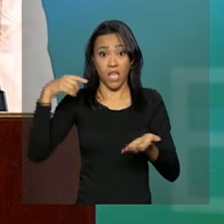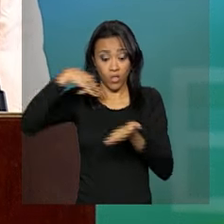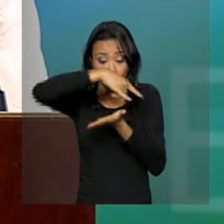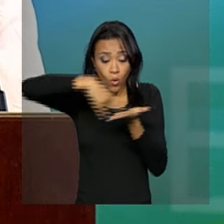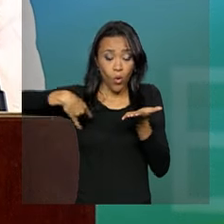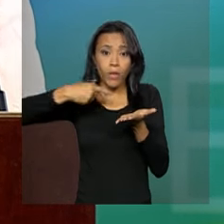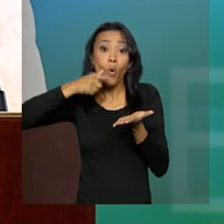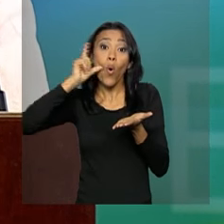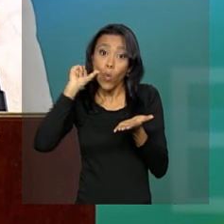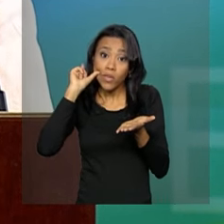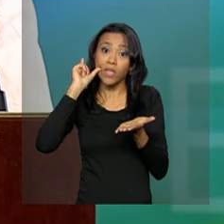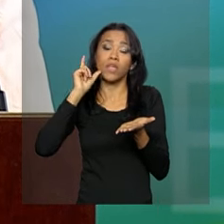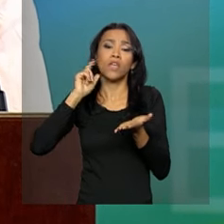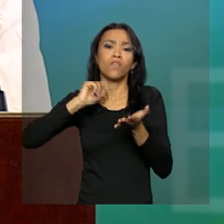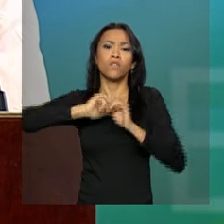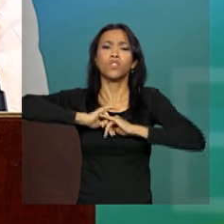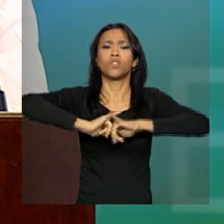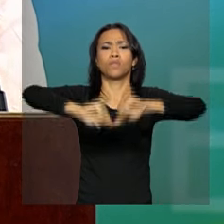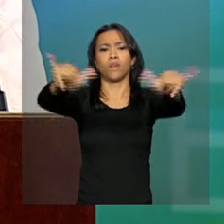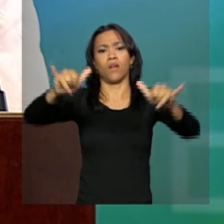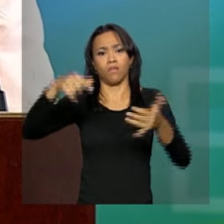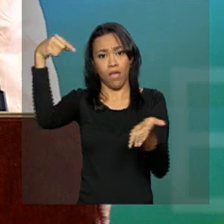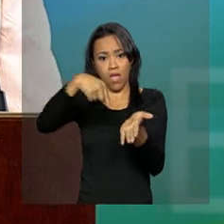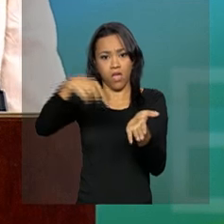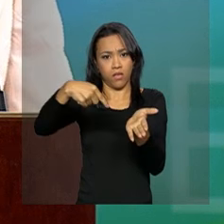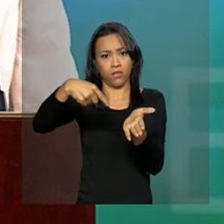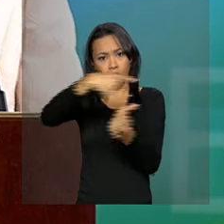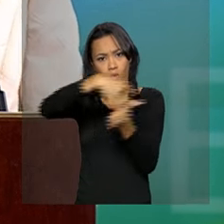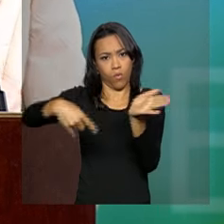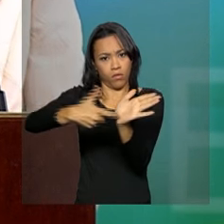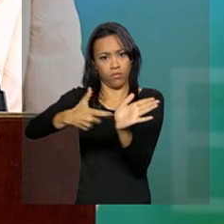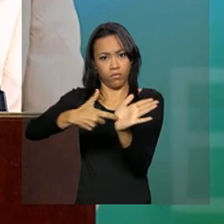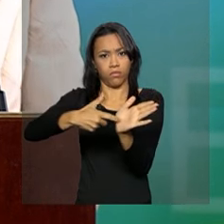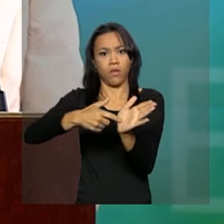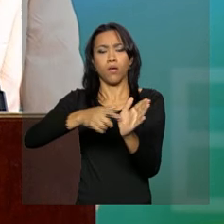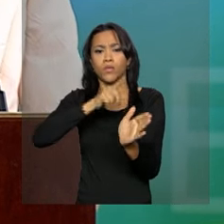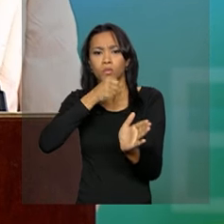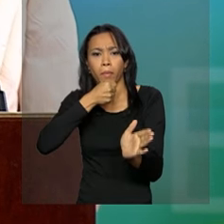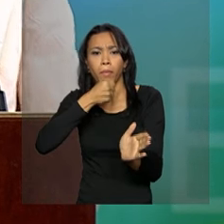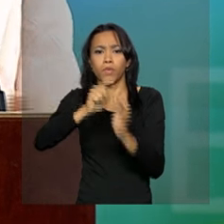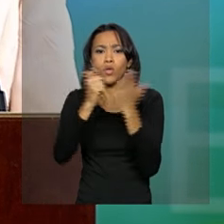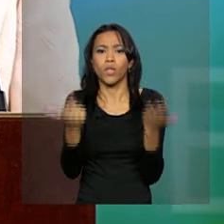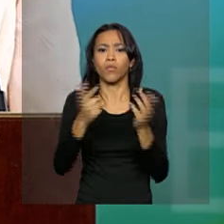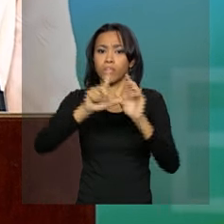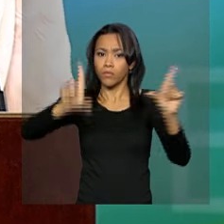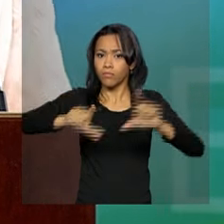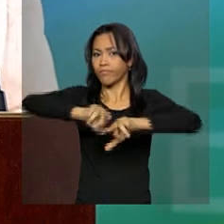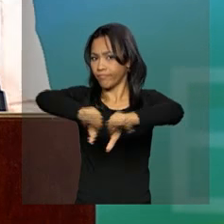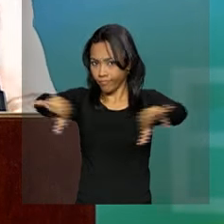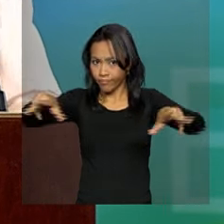distribuído ontem para toda a imprensa, quando percebemos que era disso que se tratava.